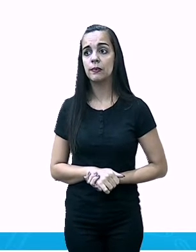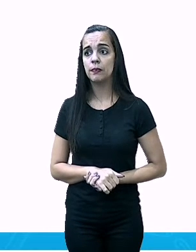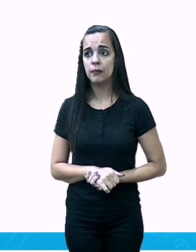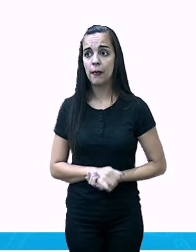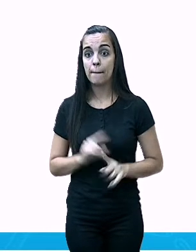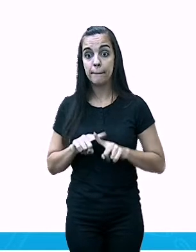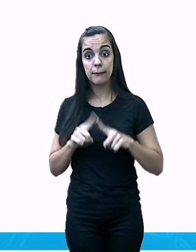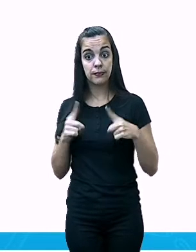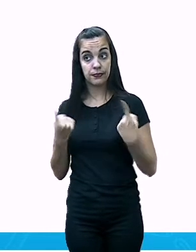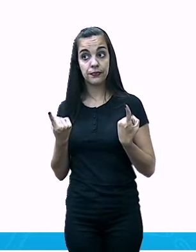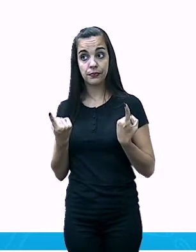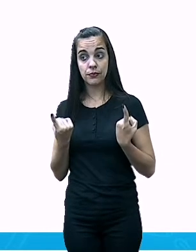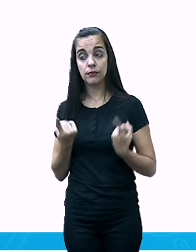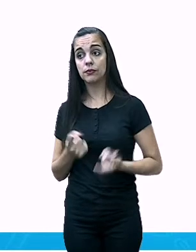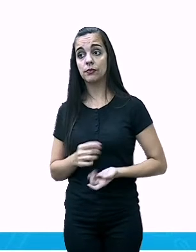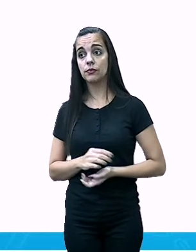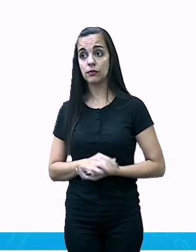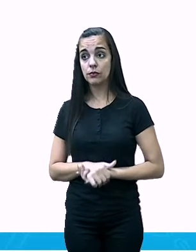Mas,